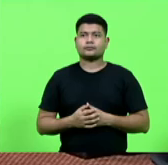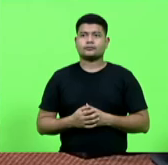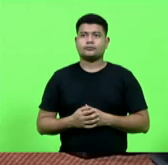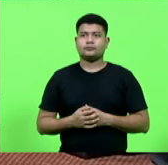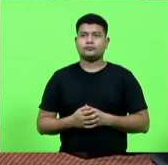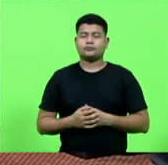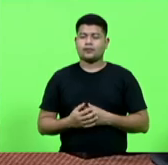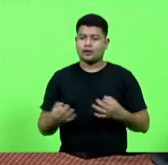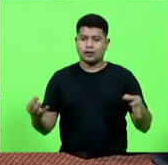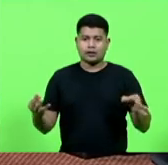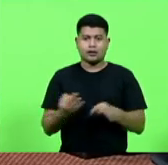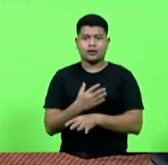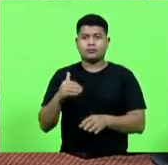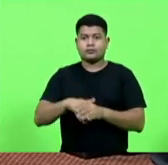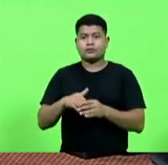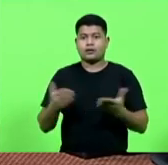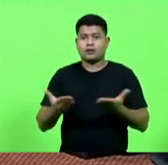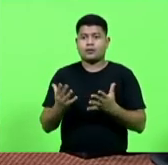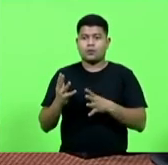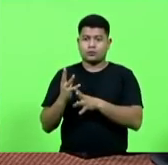encerrada a votação com o resultado.